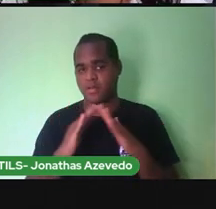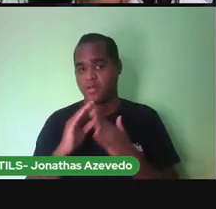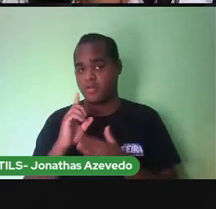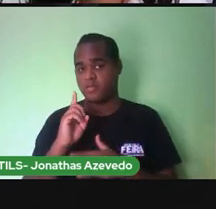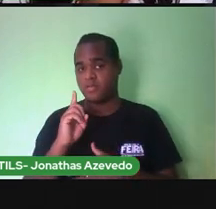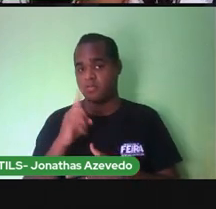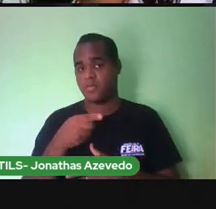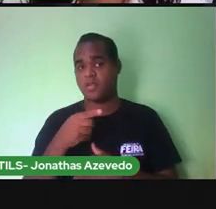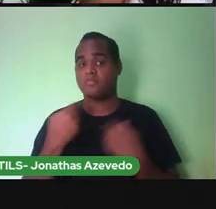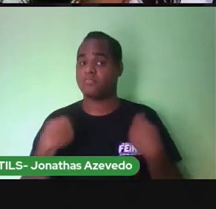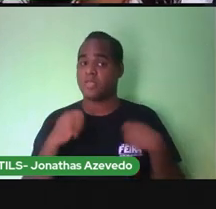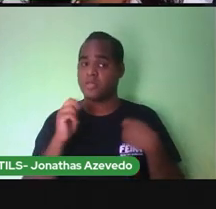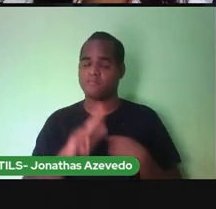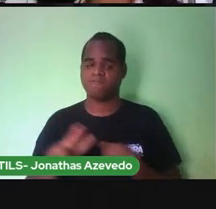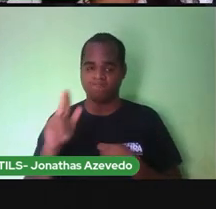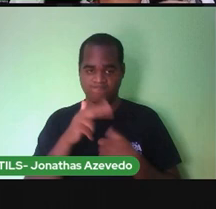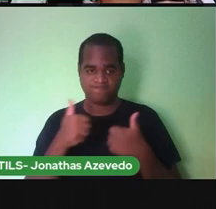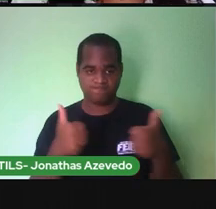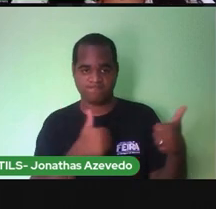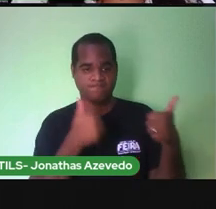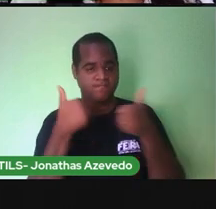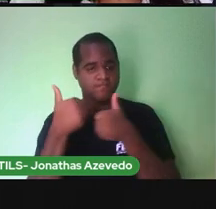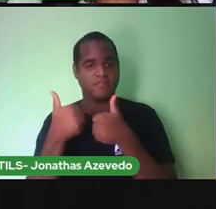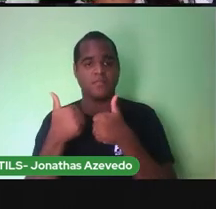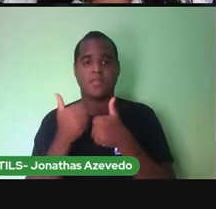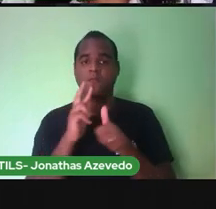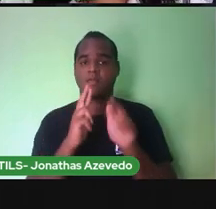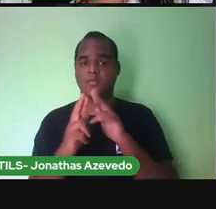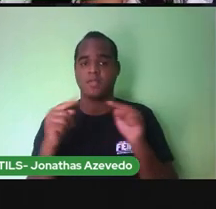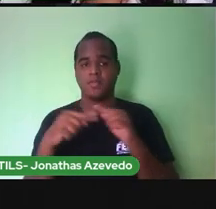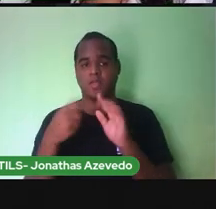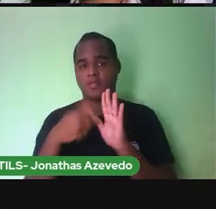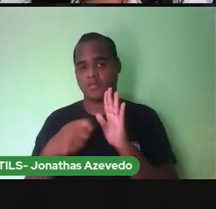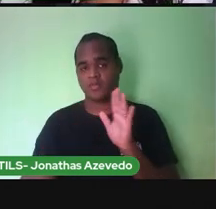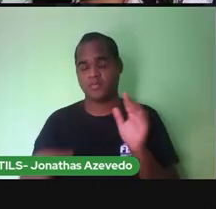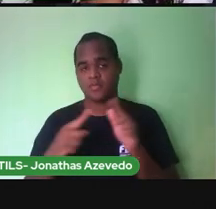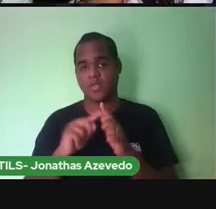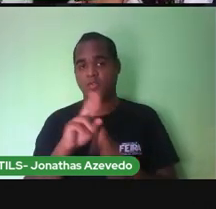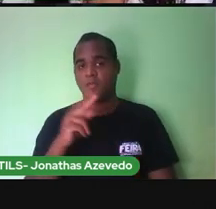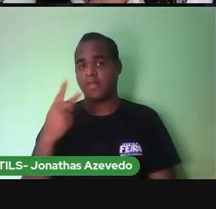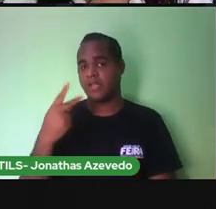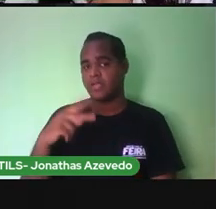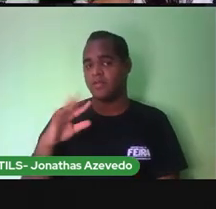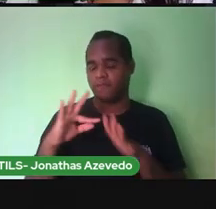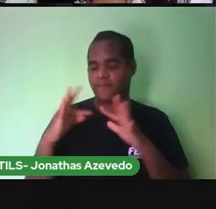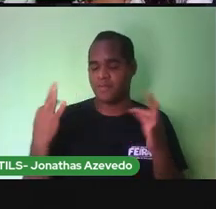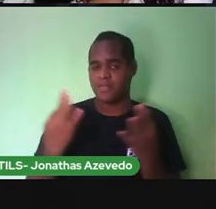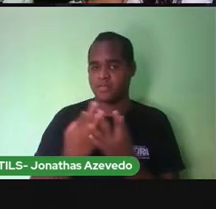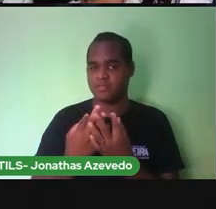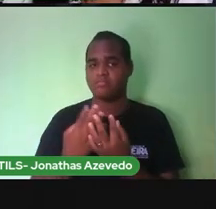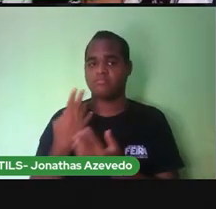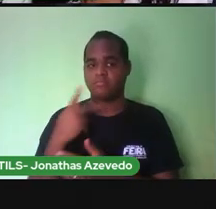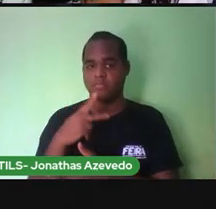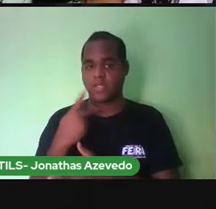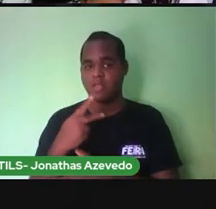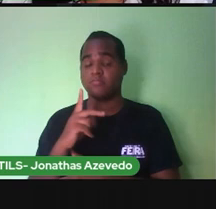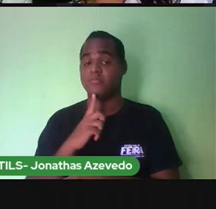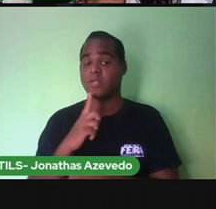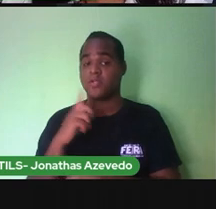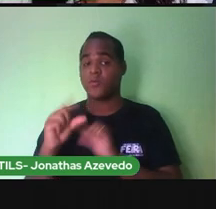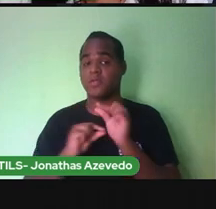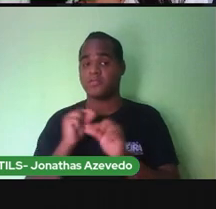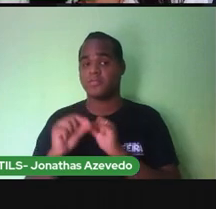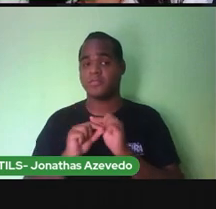esse que você vai utilizar, tá bem? Você vai anotar os nomes dos parentes que aparecem na sua certidão.